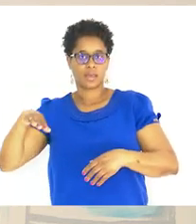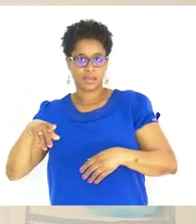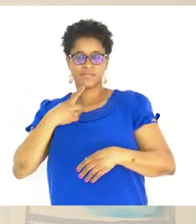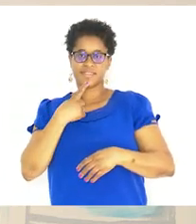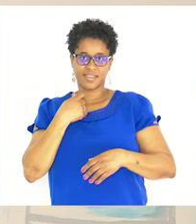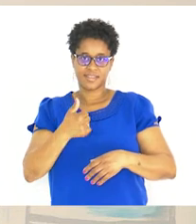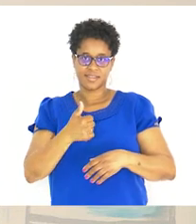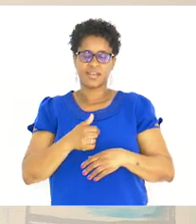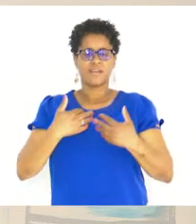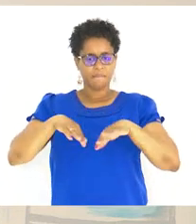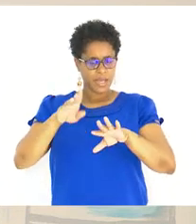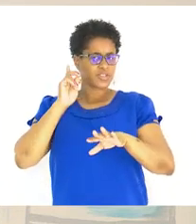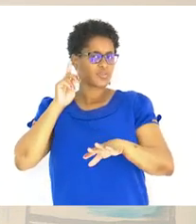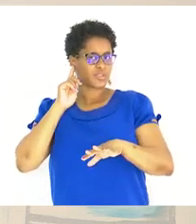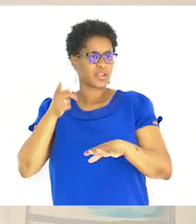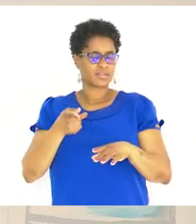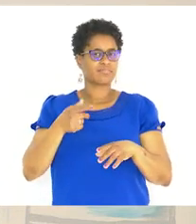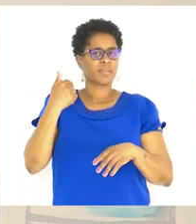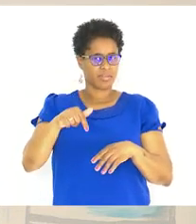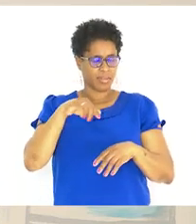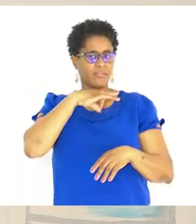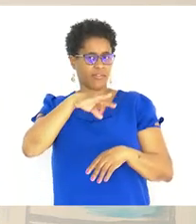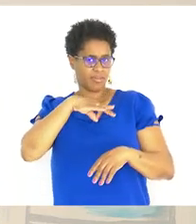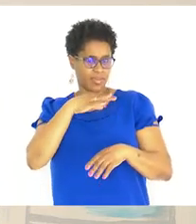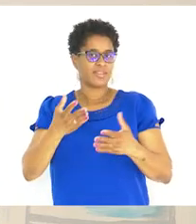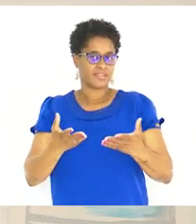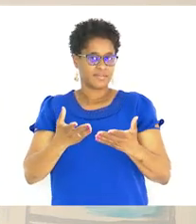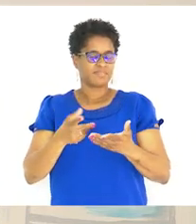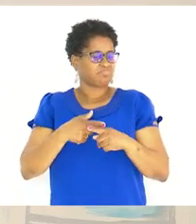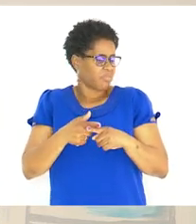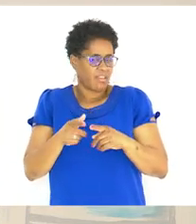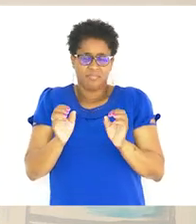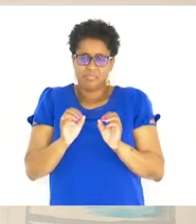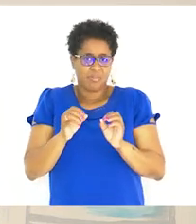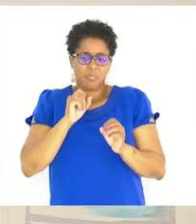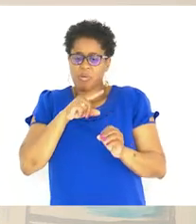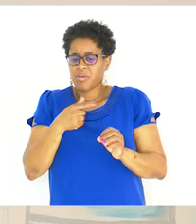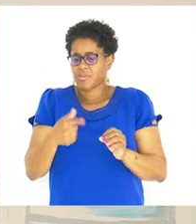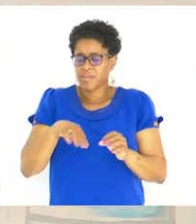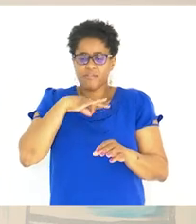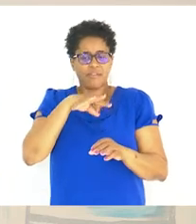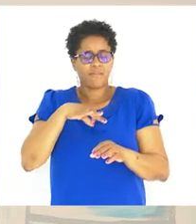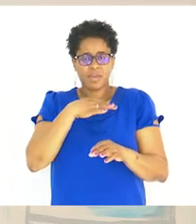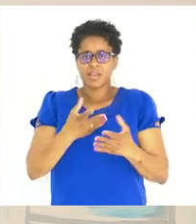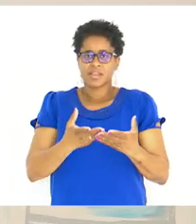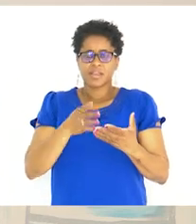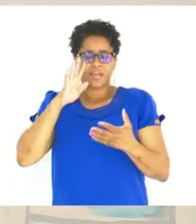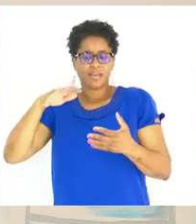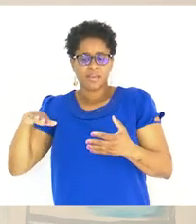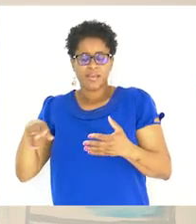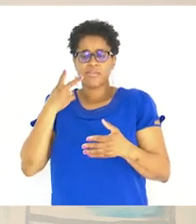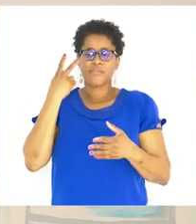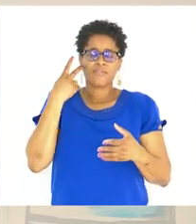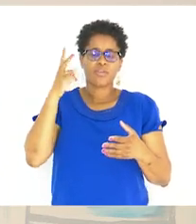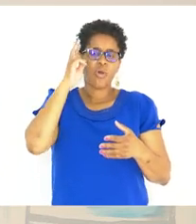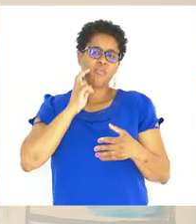Entenderam? Mas o importante É ter família Não interessa Podem até ter família Criança